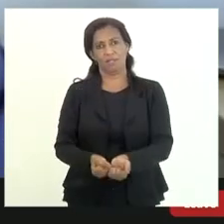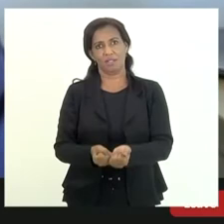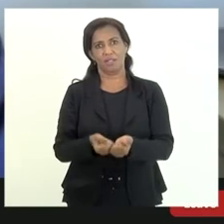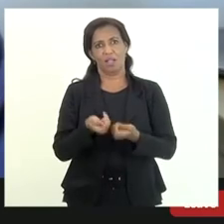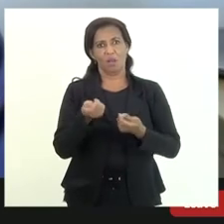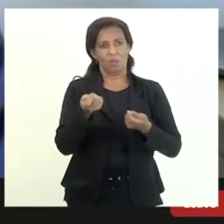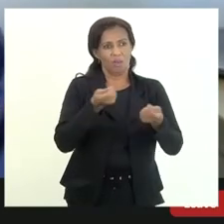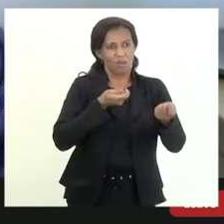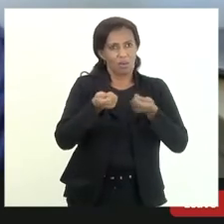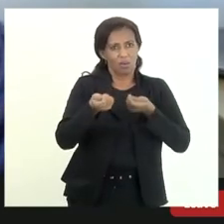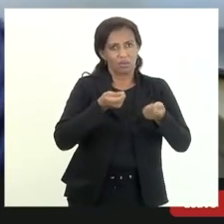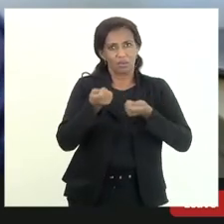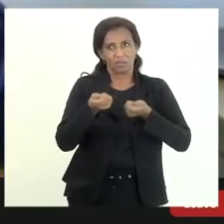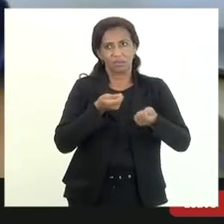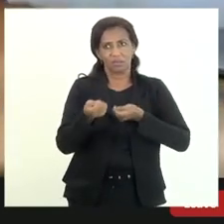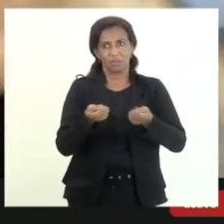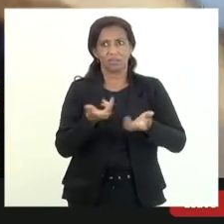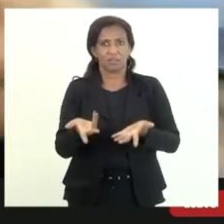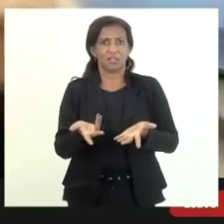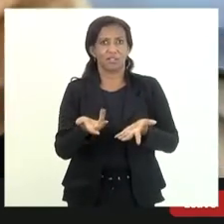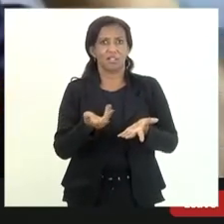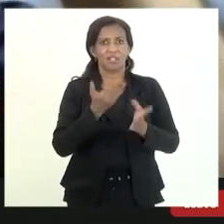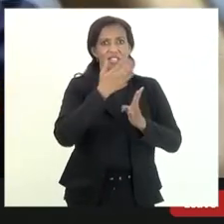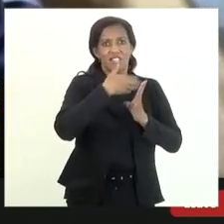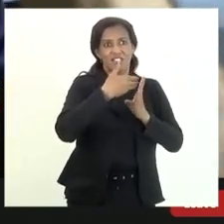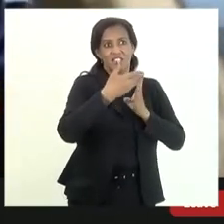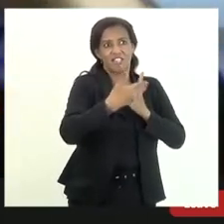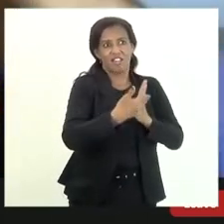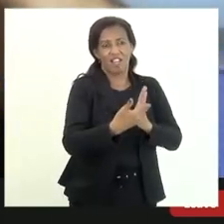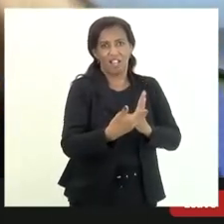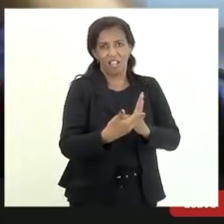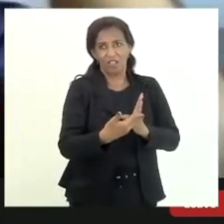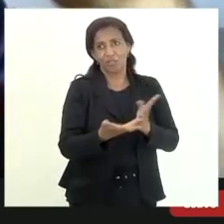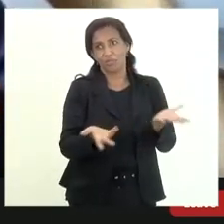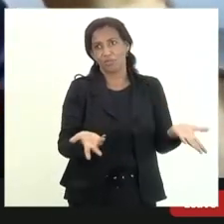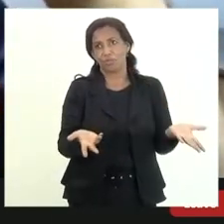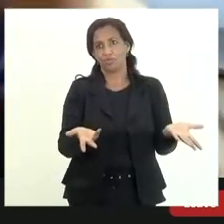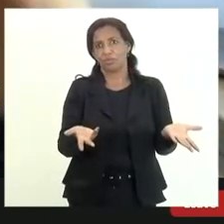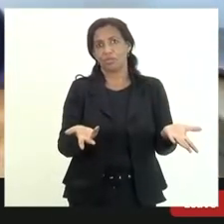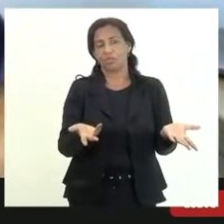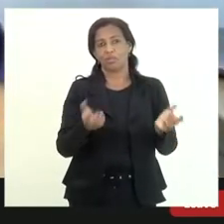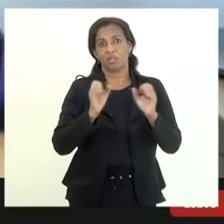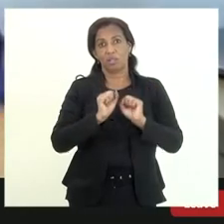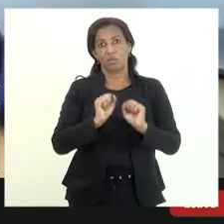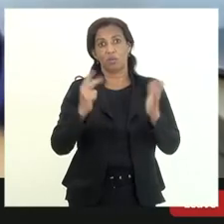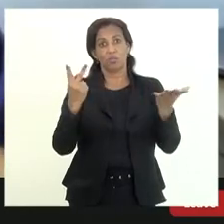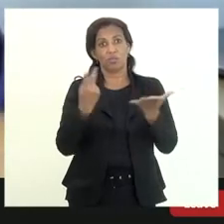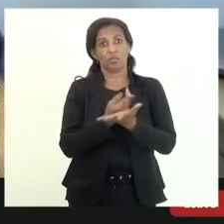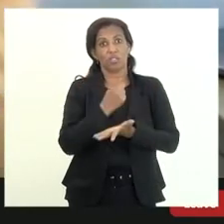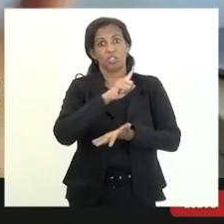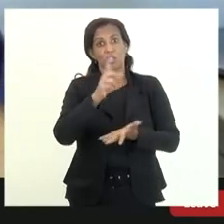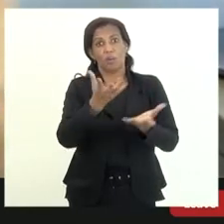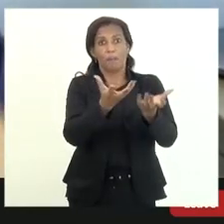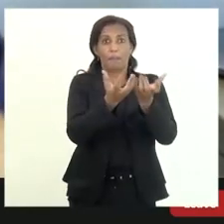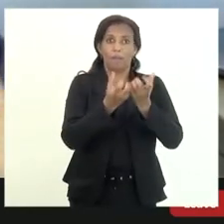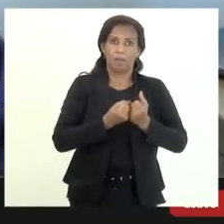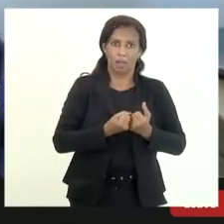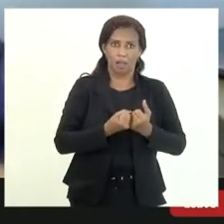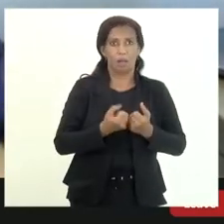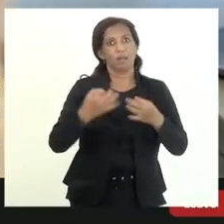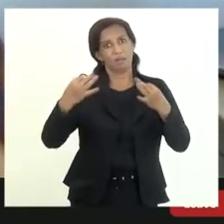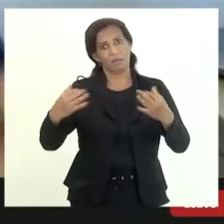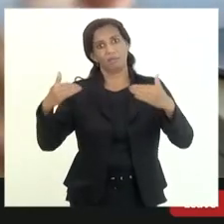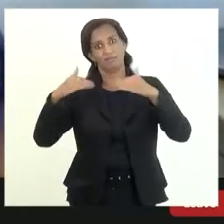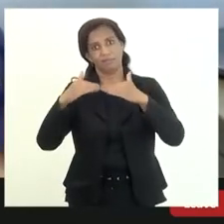negociação em crédito entre parênteses pobres e sim créditos possíveis de ser